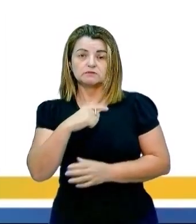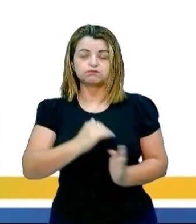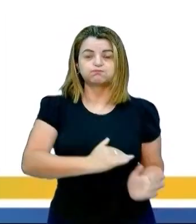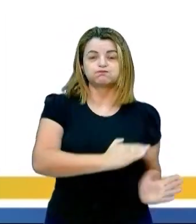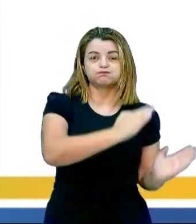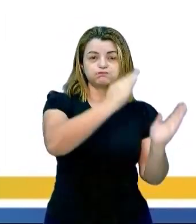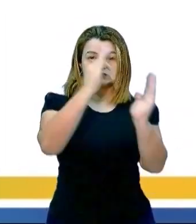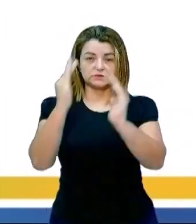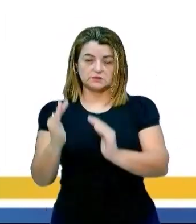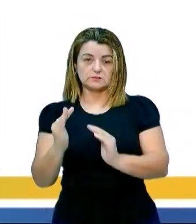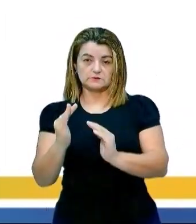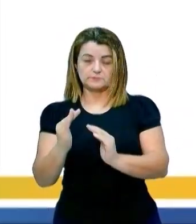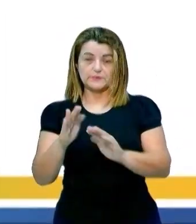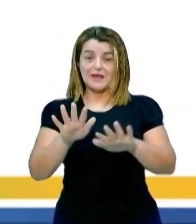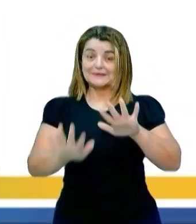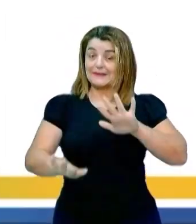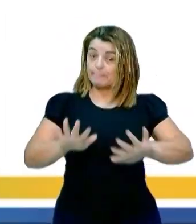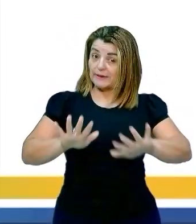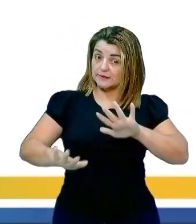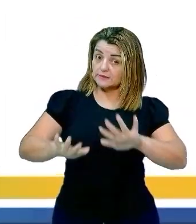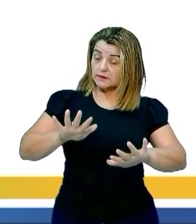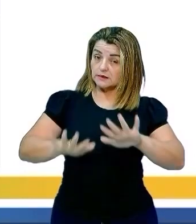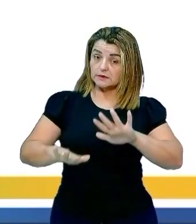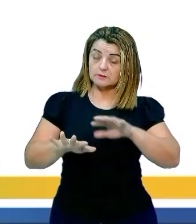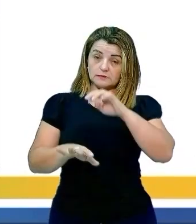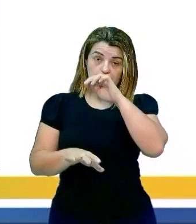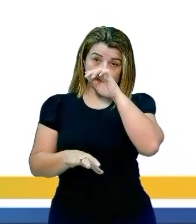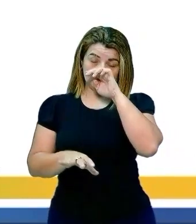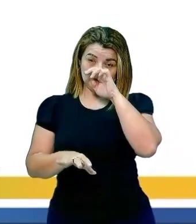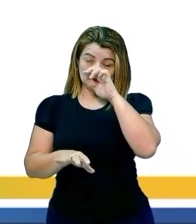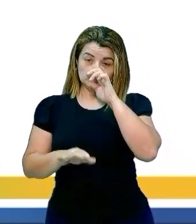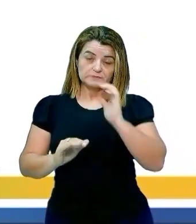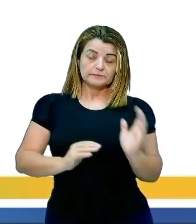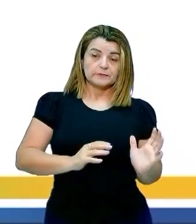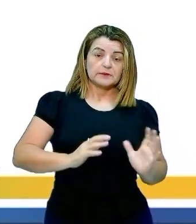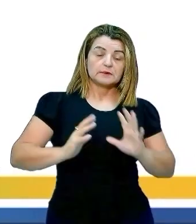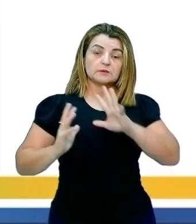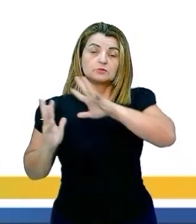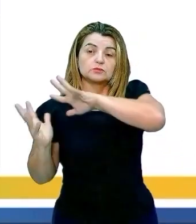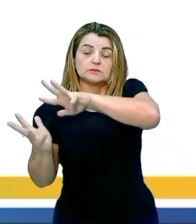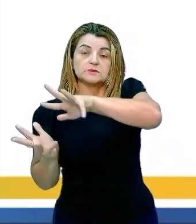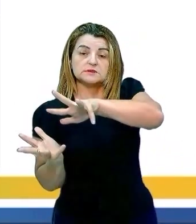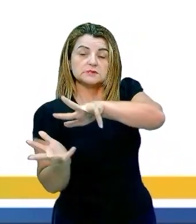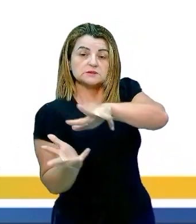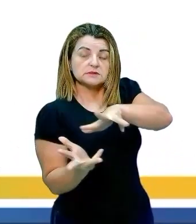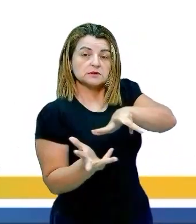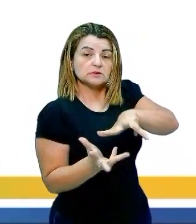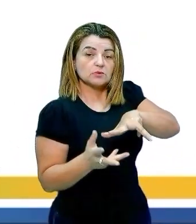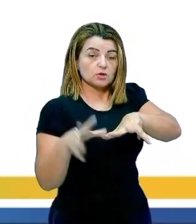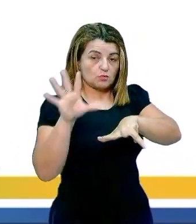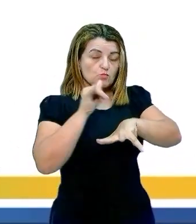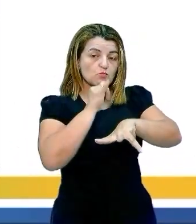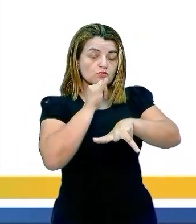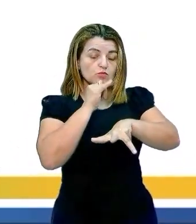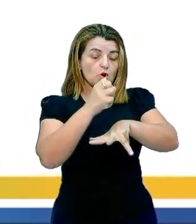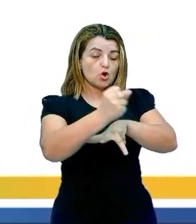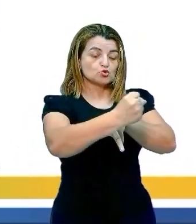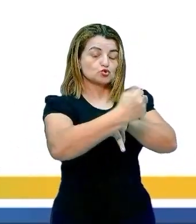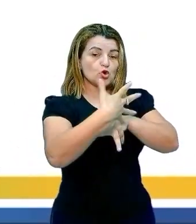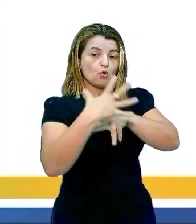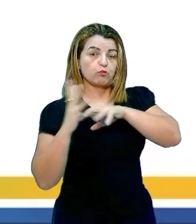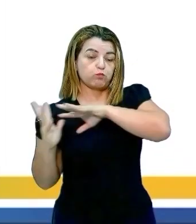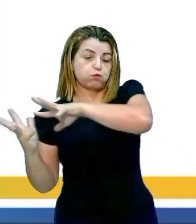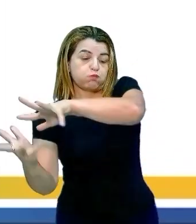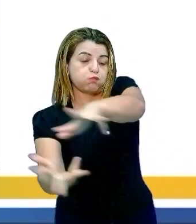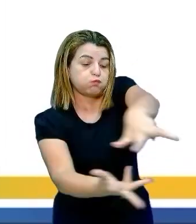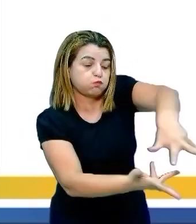Então, dependendo da translação, do movimento que a Terra está em relação ao Sol,